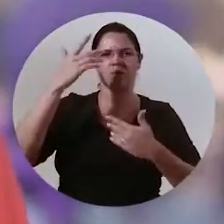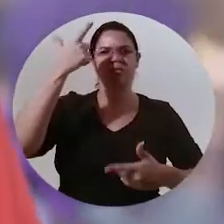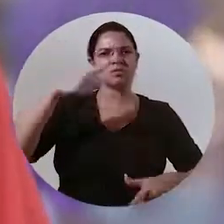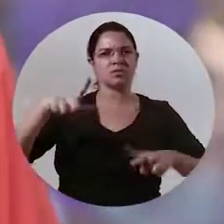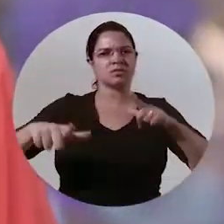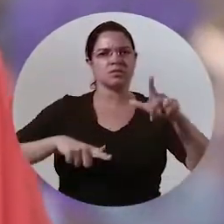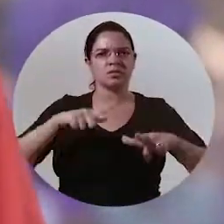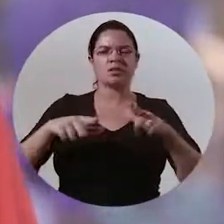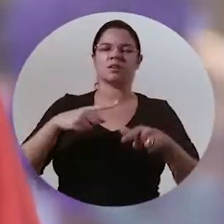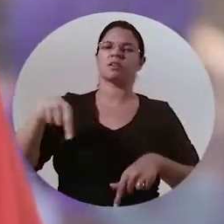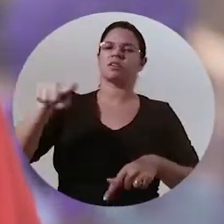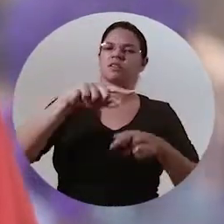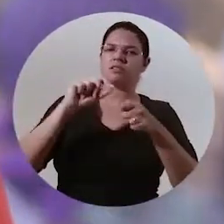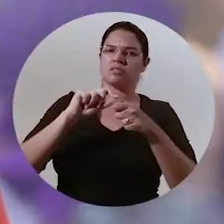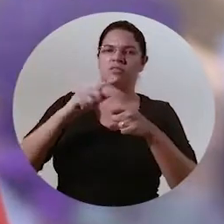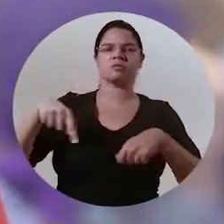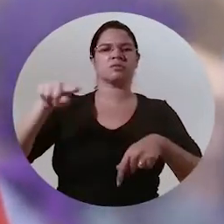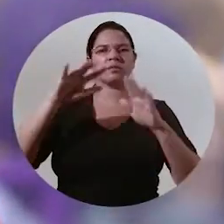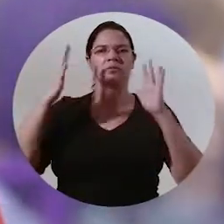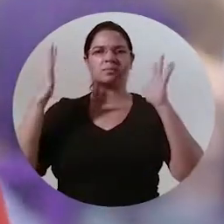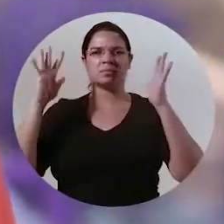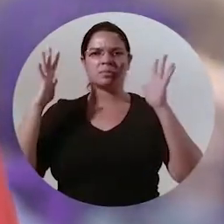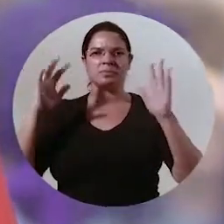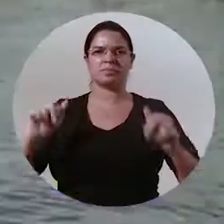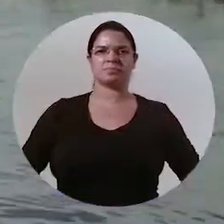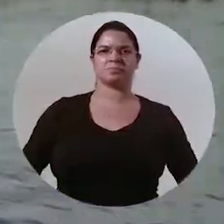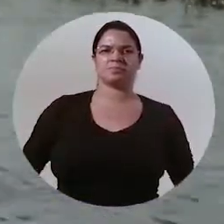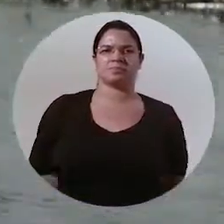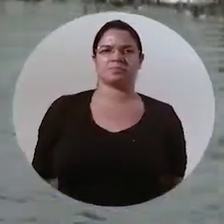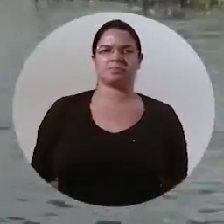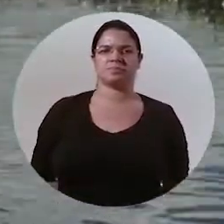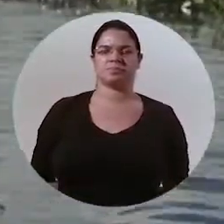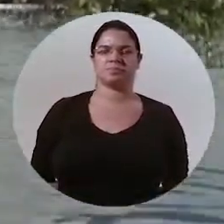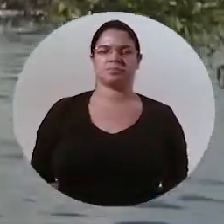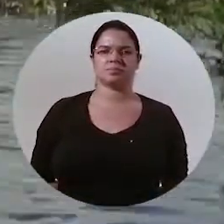por tudo mesmo Continua esse trabalho que vocês fazem aí Com as que vocês estão de parabéns